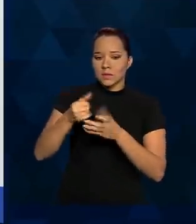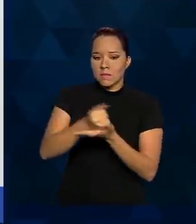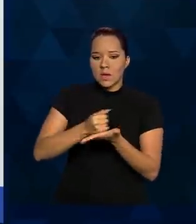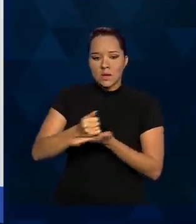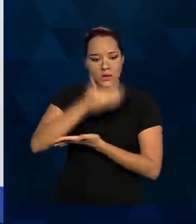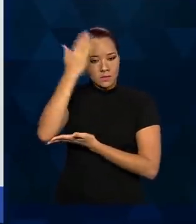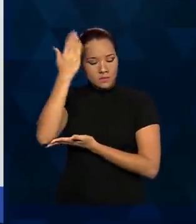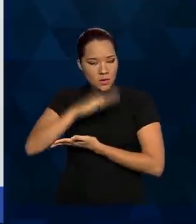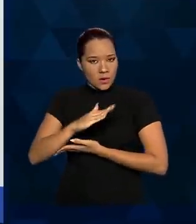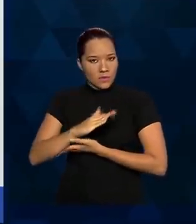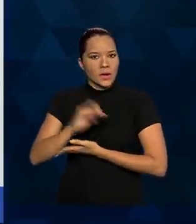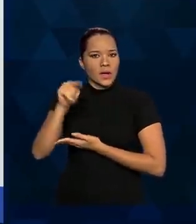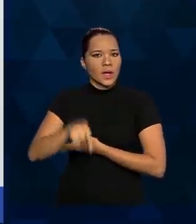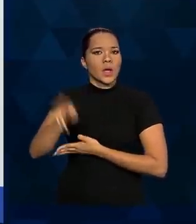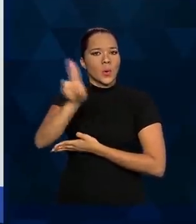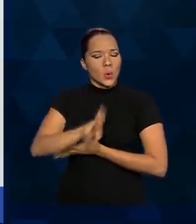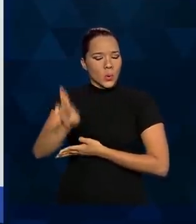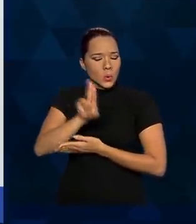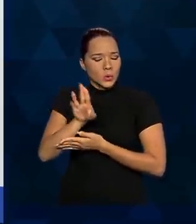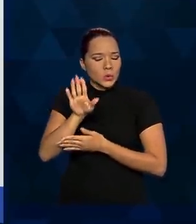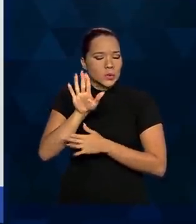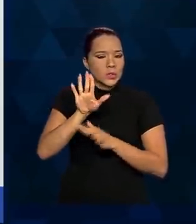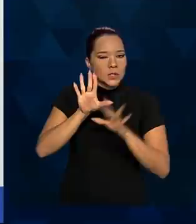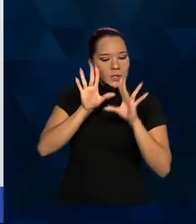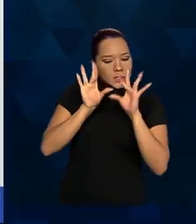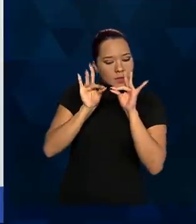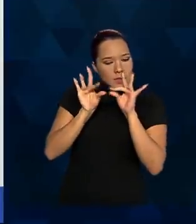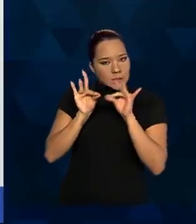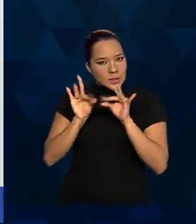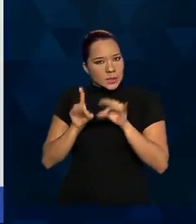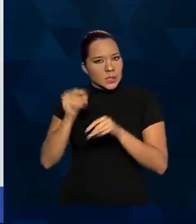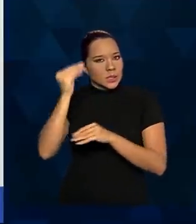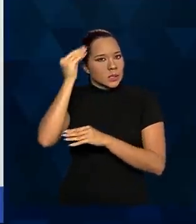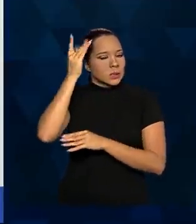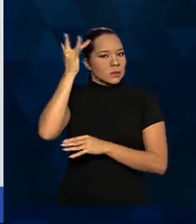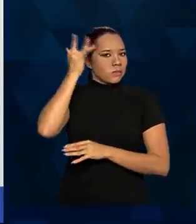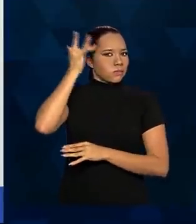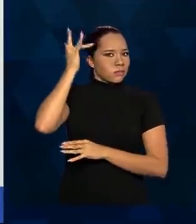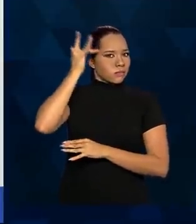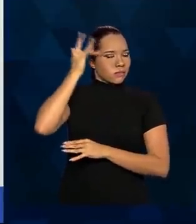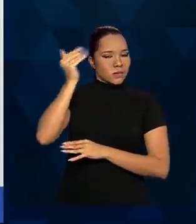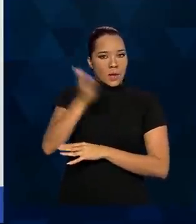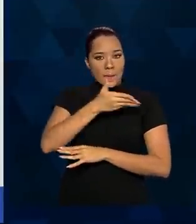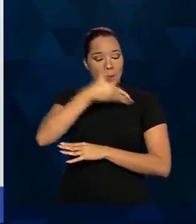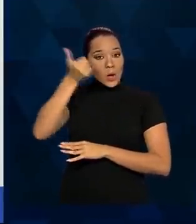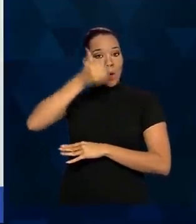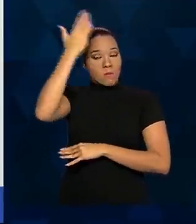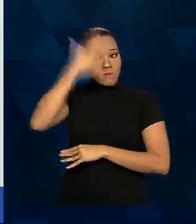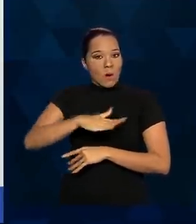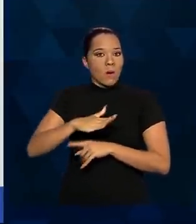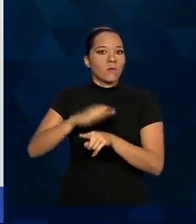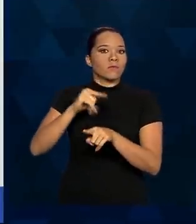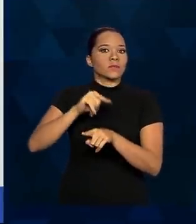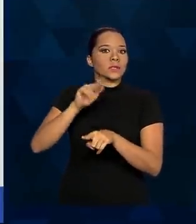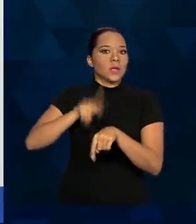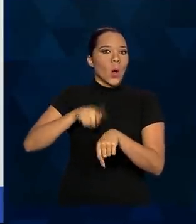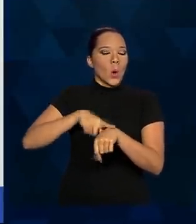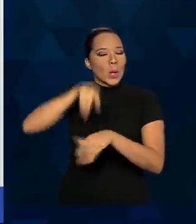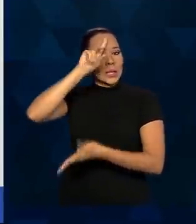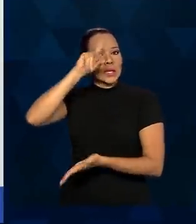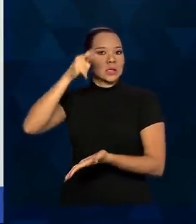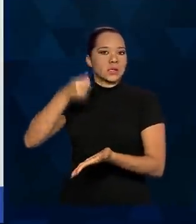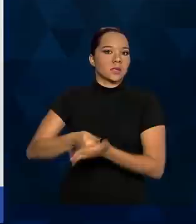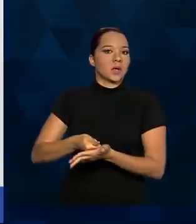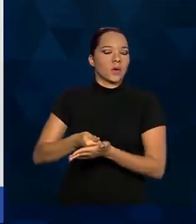em evidências é o uso cuidadoso, explícito e sábio da melhor evidência existente na tomada de decisões